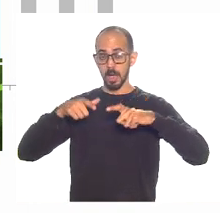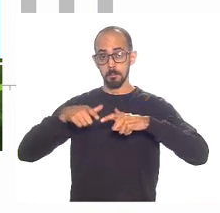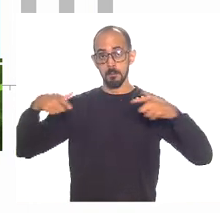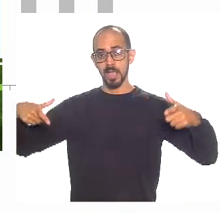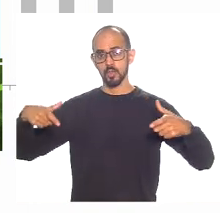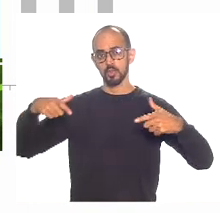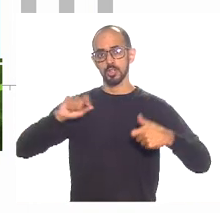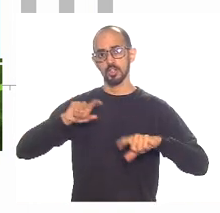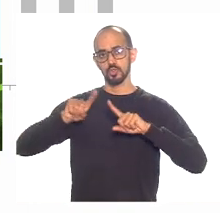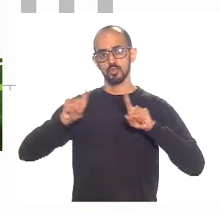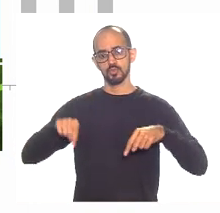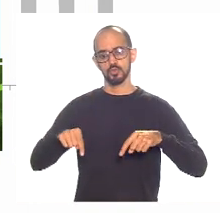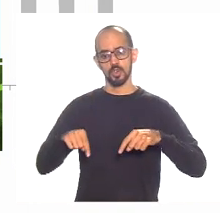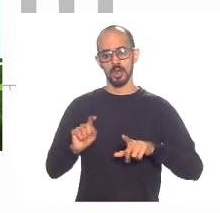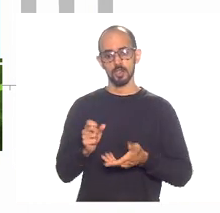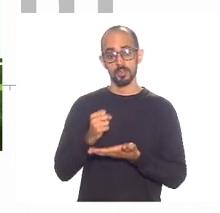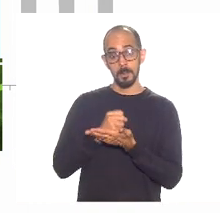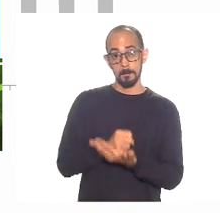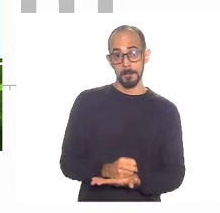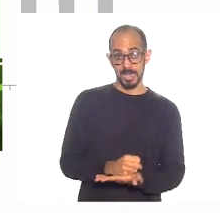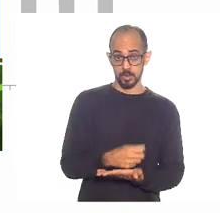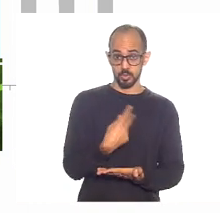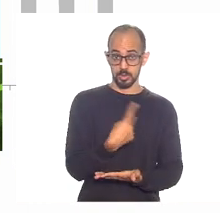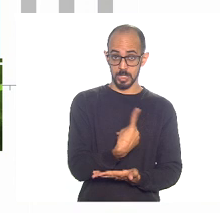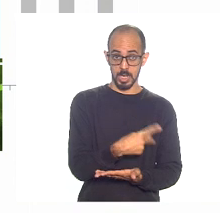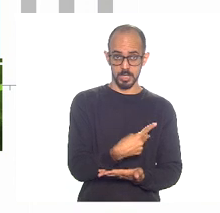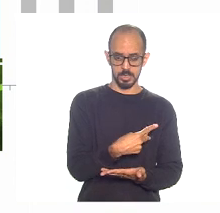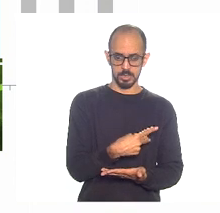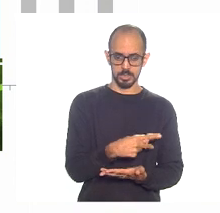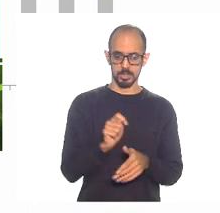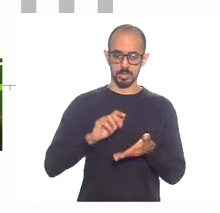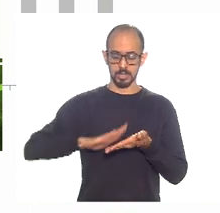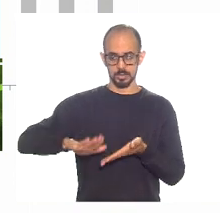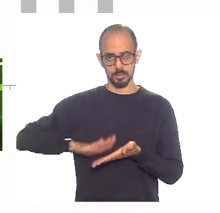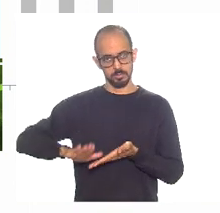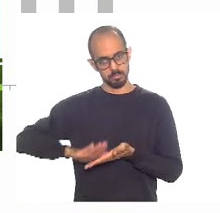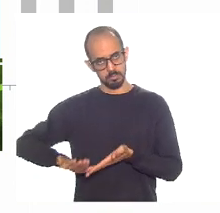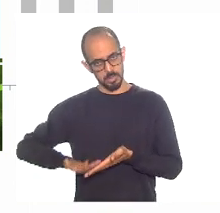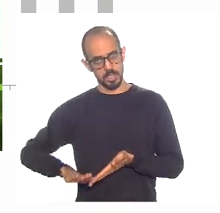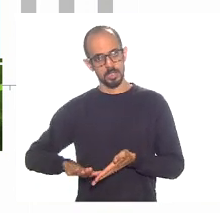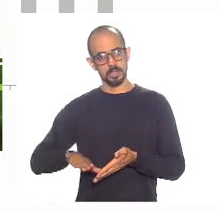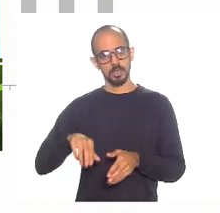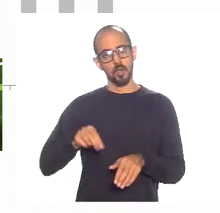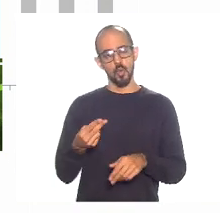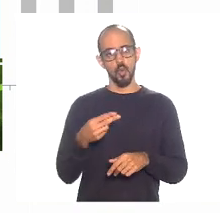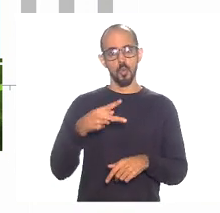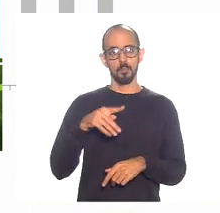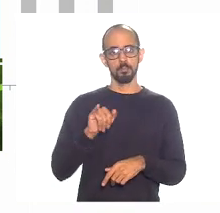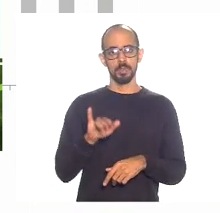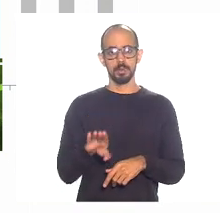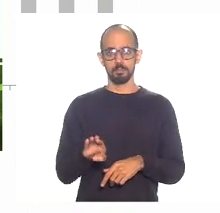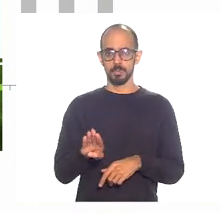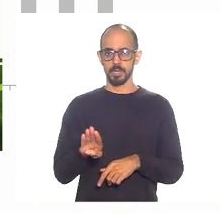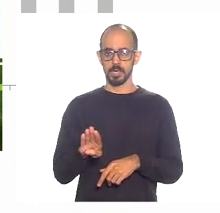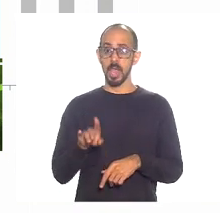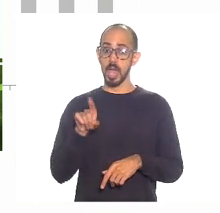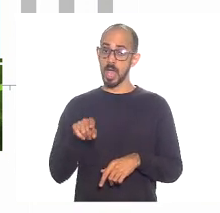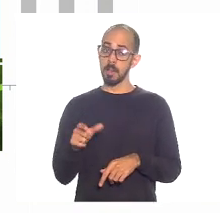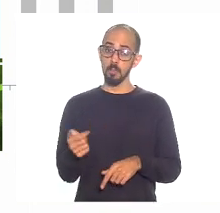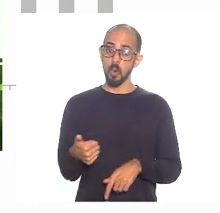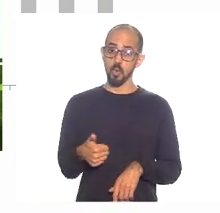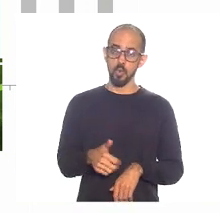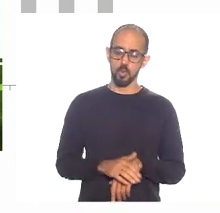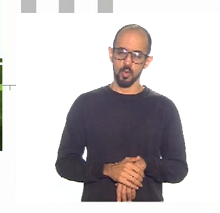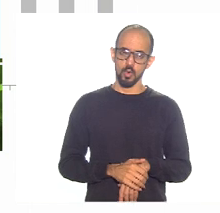e o peso dele, seja na receita, seja com relação ao PIB, é muito baixo. Por exemplo, a Secretaria de